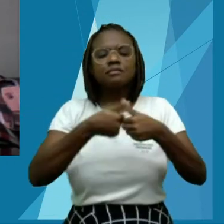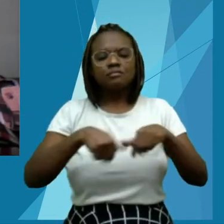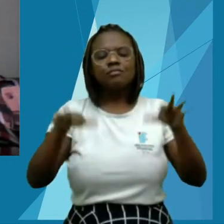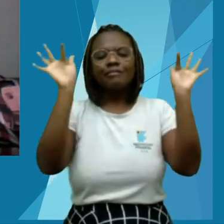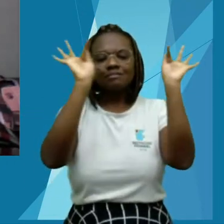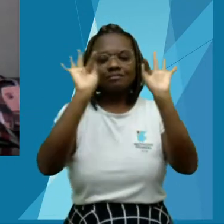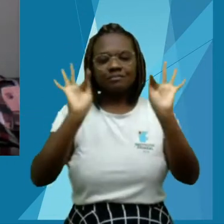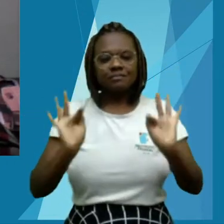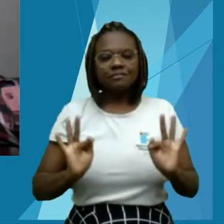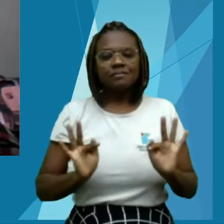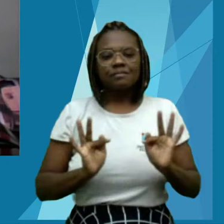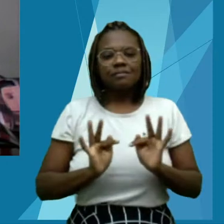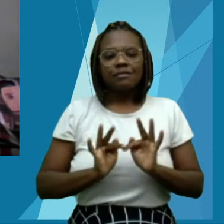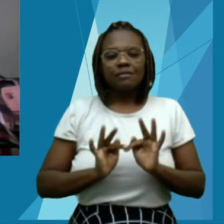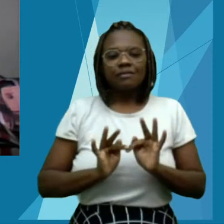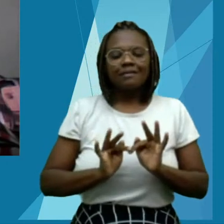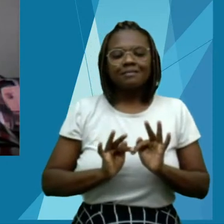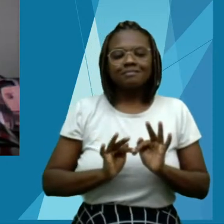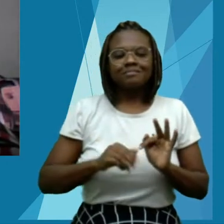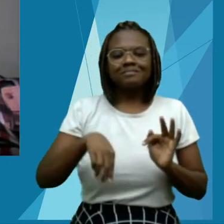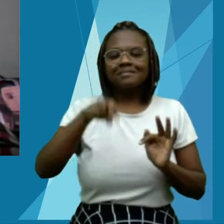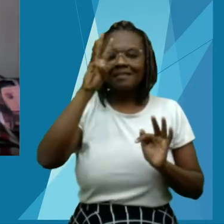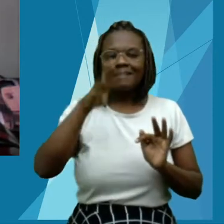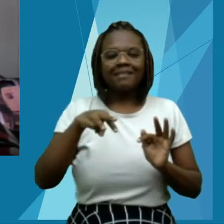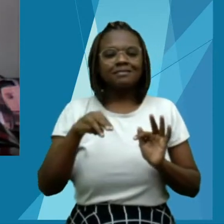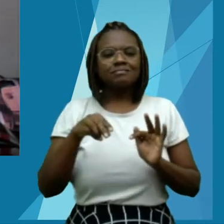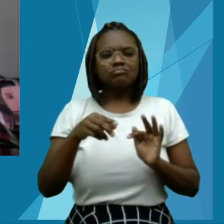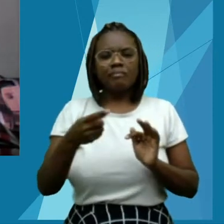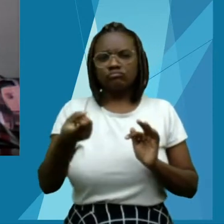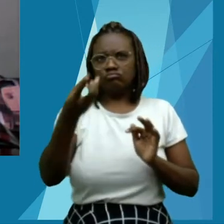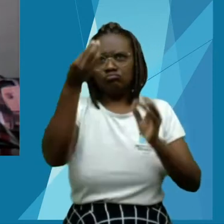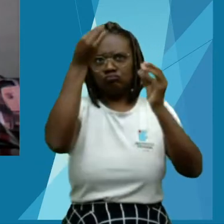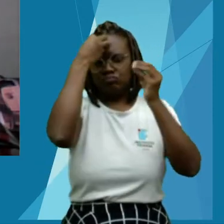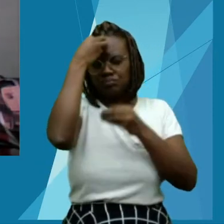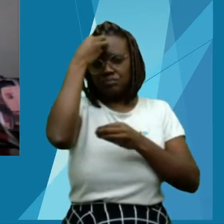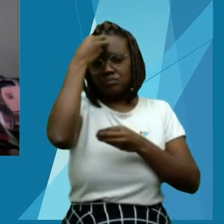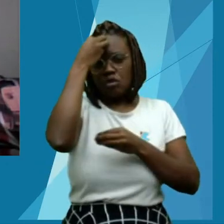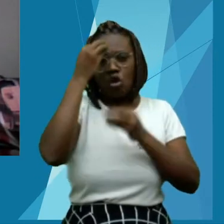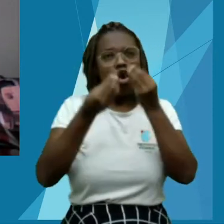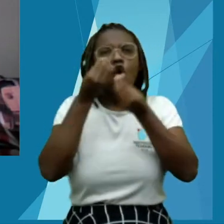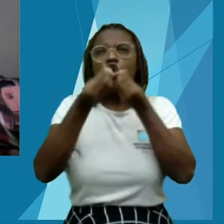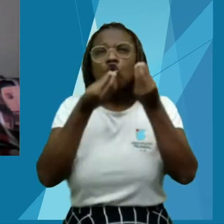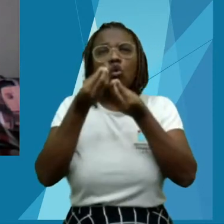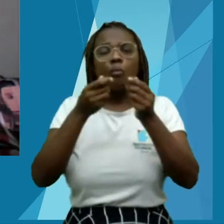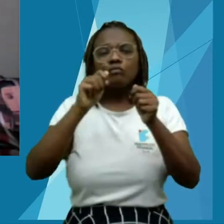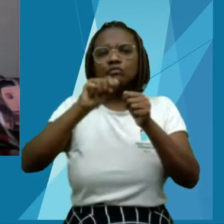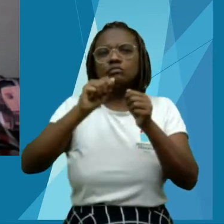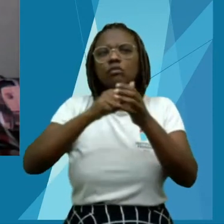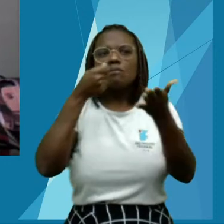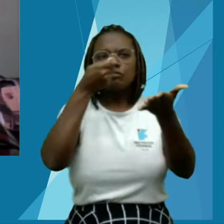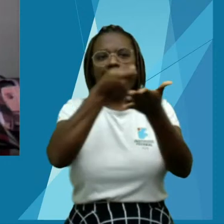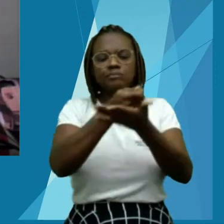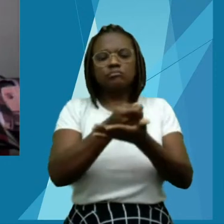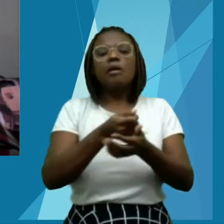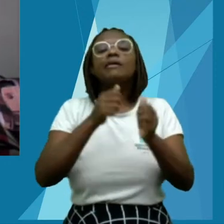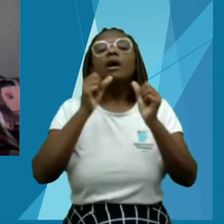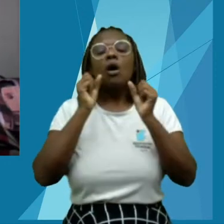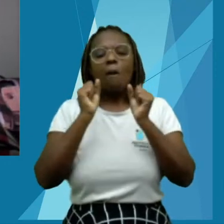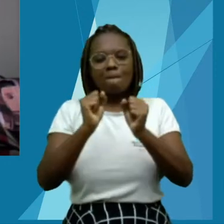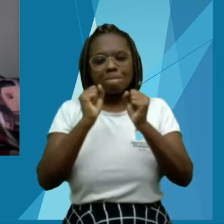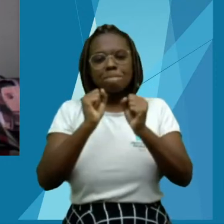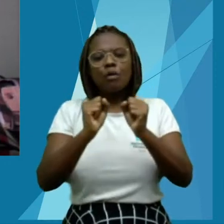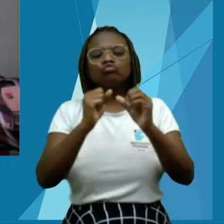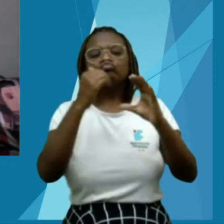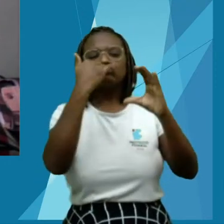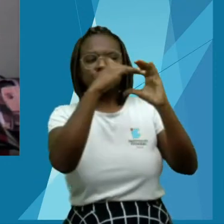Quem não decorou, né, como adquiriu os livros, também pode fazer contato conosco para saber mais